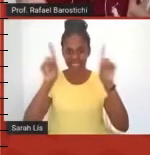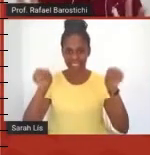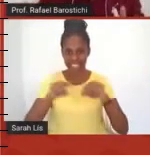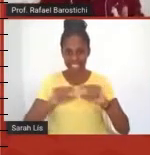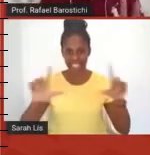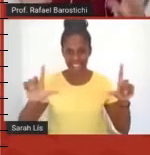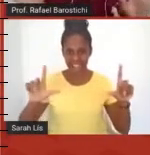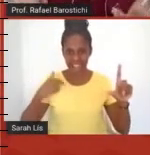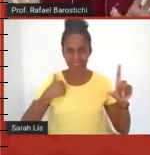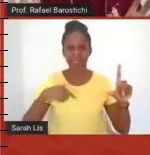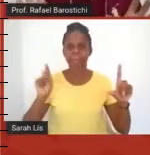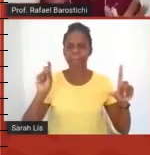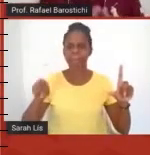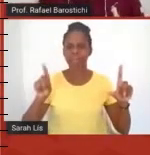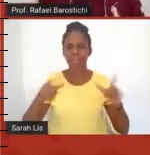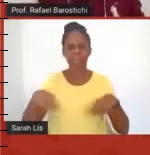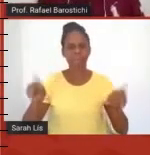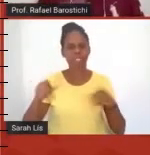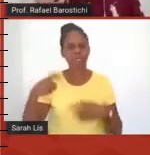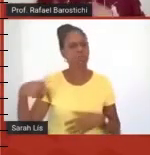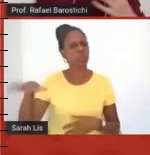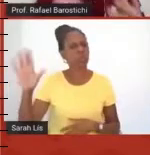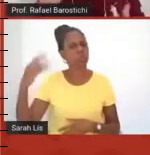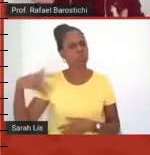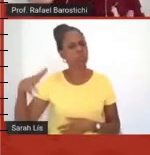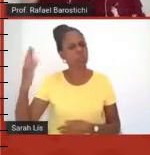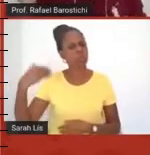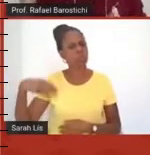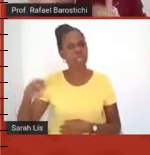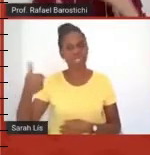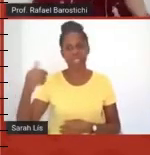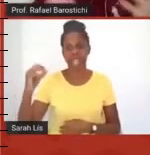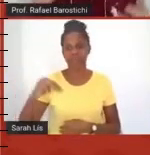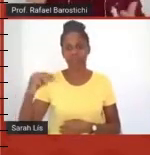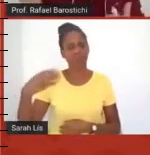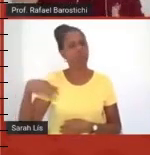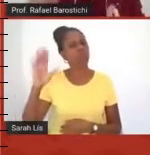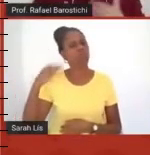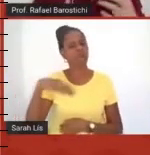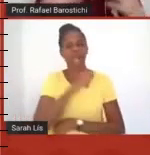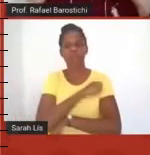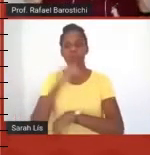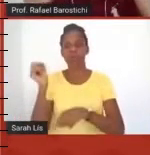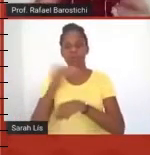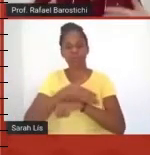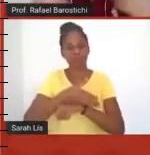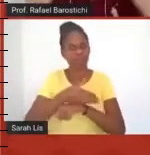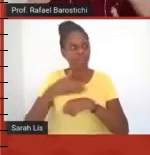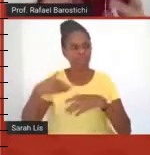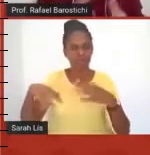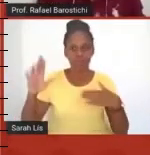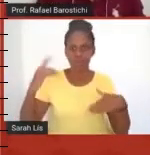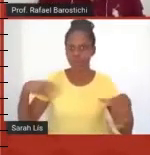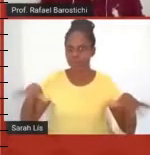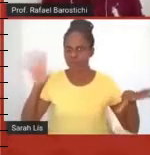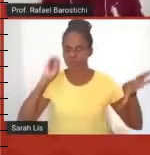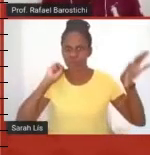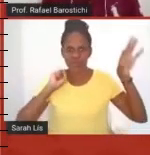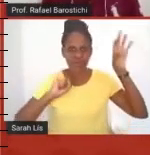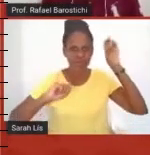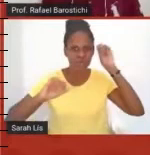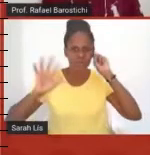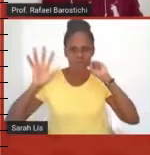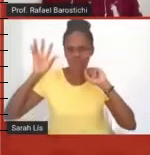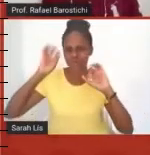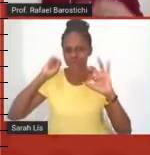deixava ela tocando ali dez minutos, e os alunos iam entrando com a música ali tocando e já iam entrando ali